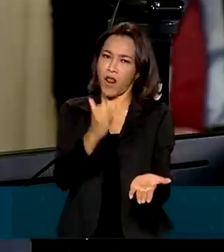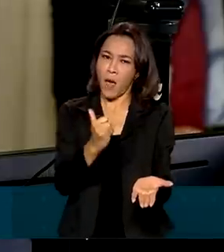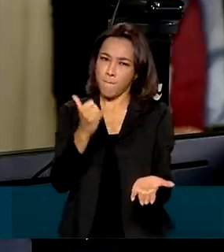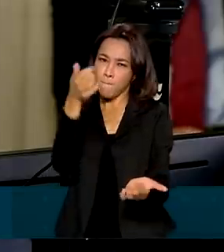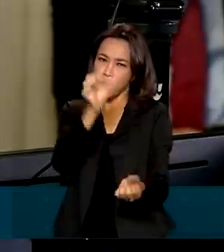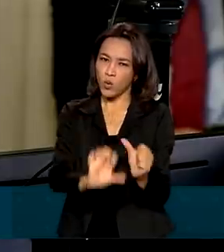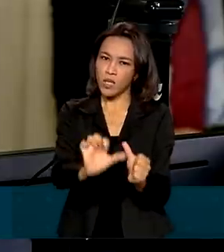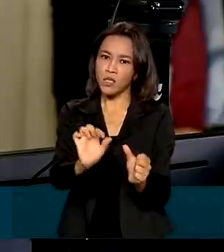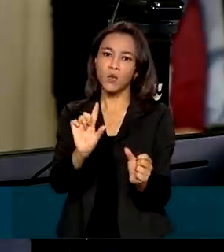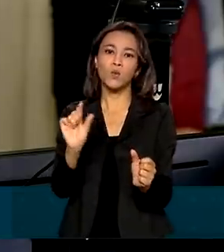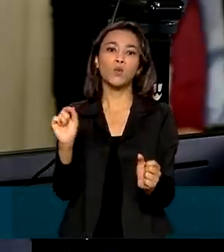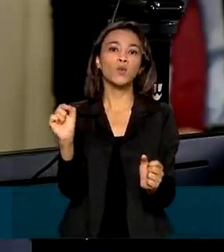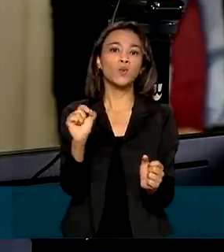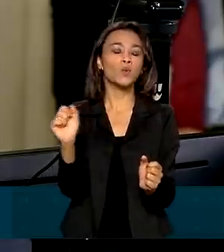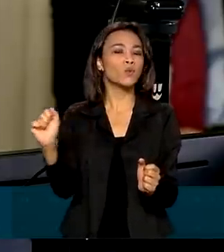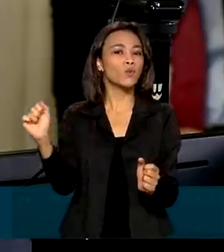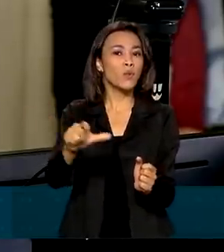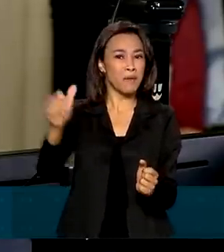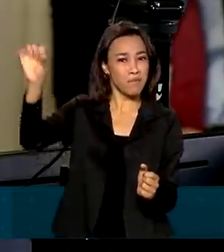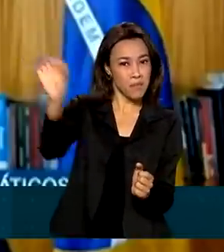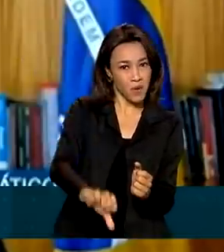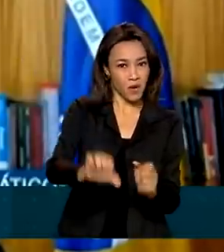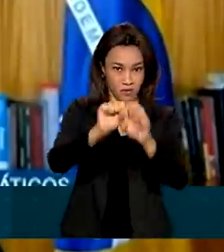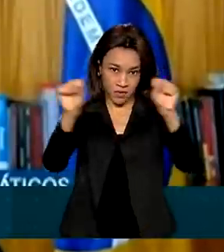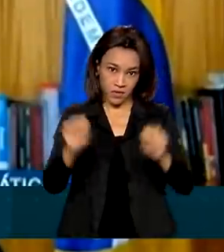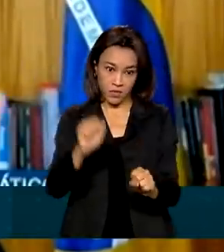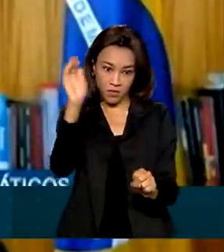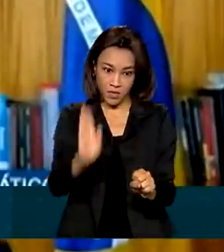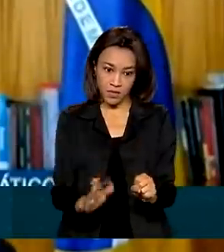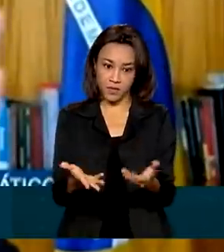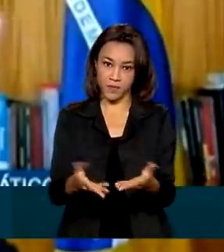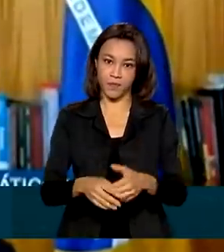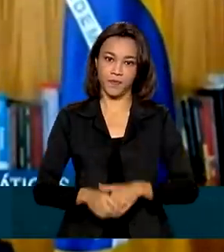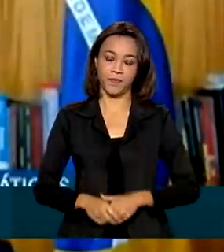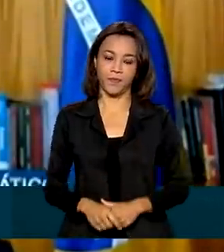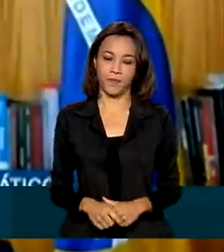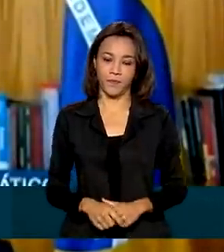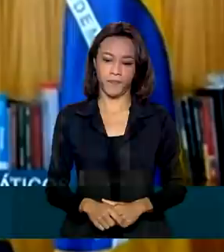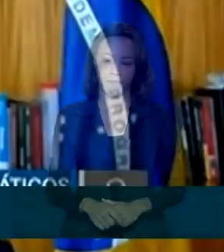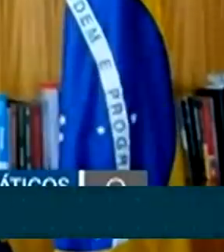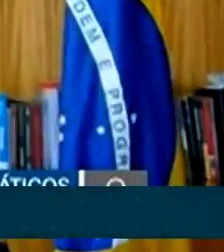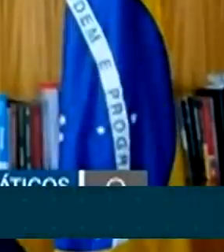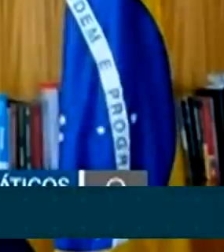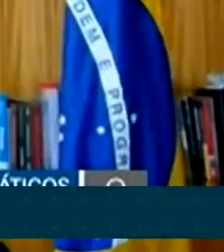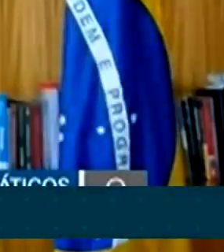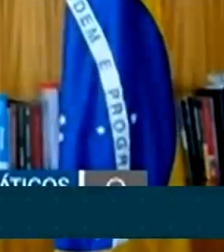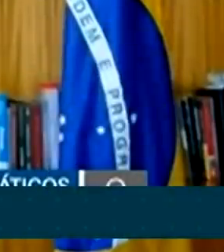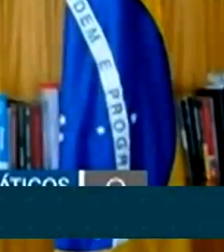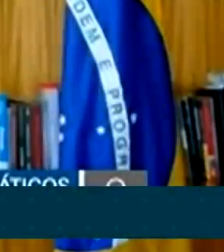do que piorar o atual sistema brasileiro. Ou fica do jeito que está, ou o Google vai para algo melhor.